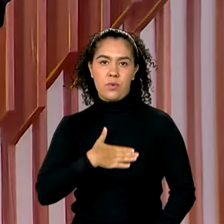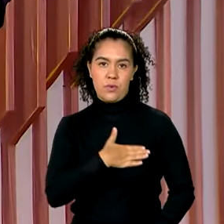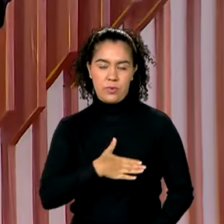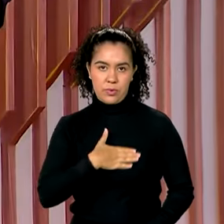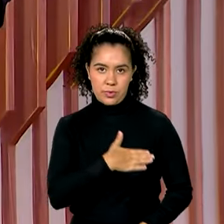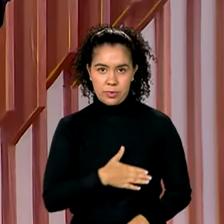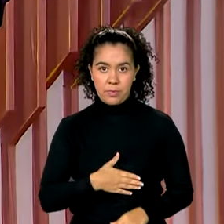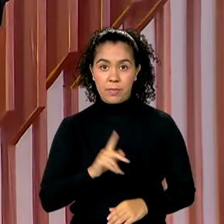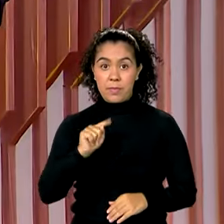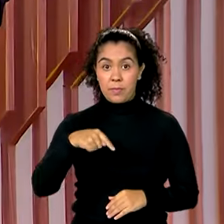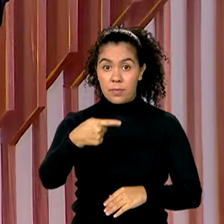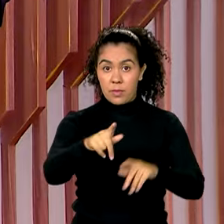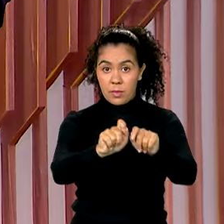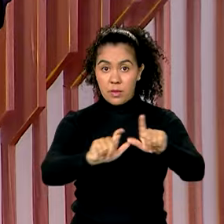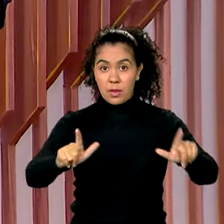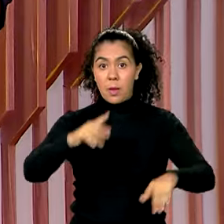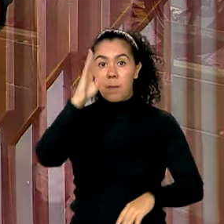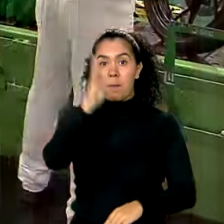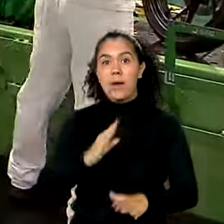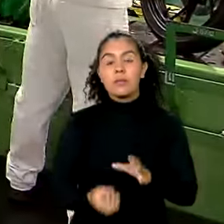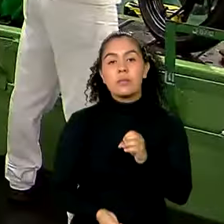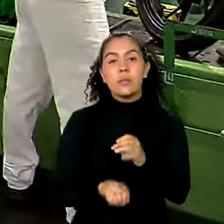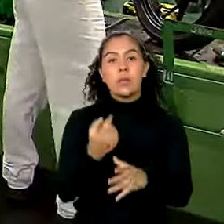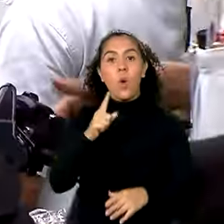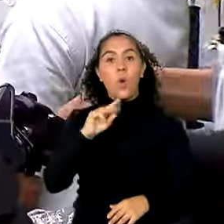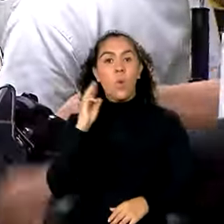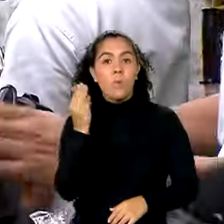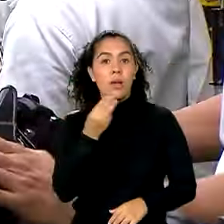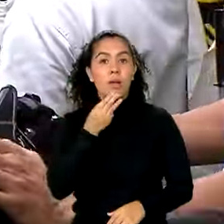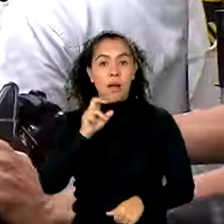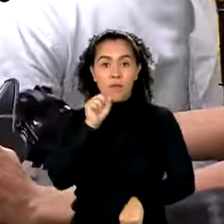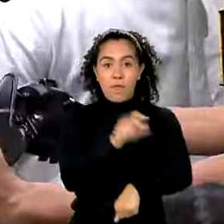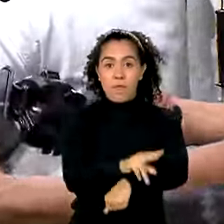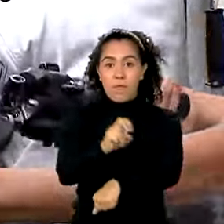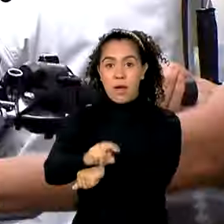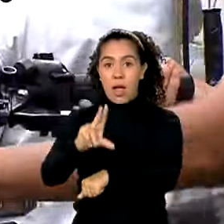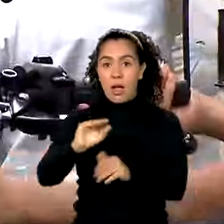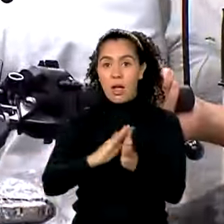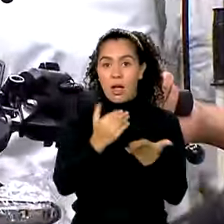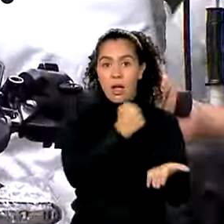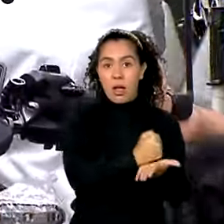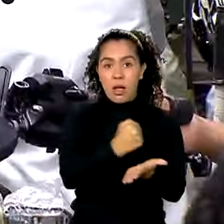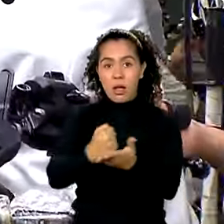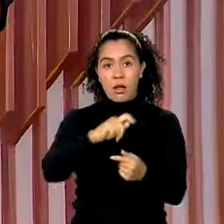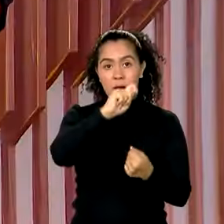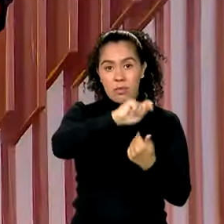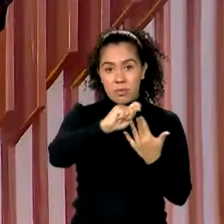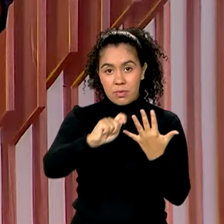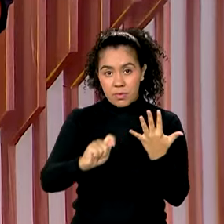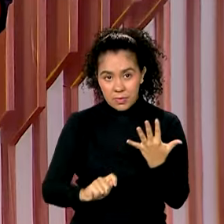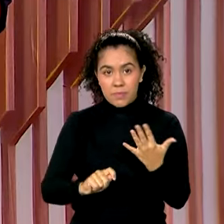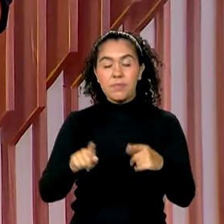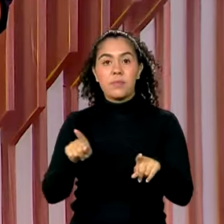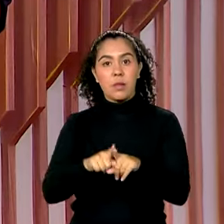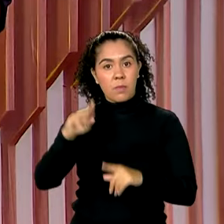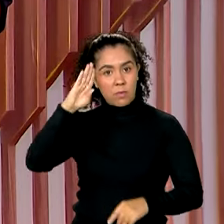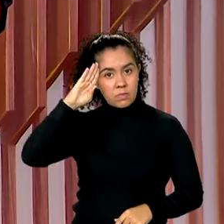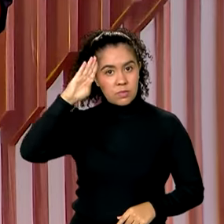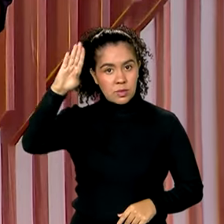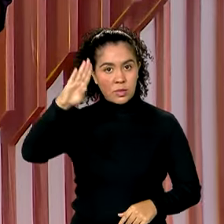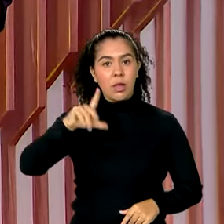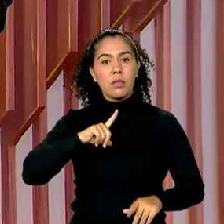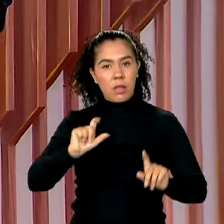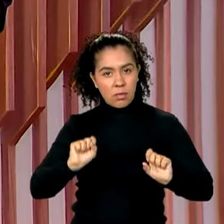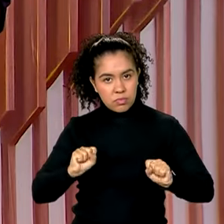Veja a seguir. Brasil cria um milhão de vagas com carteira assinada nos cinco primeiros meses do ano. E forças armadas vão